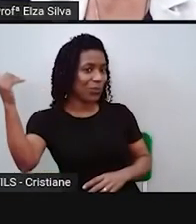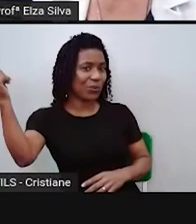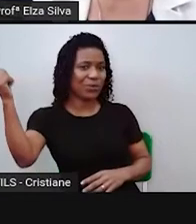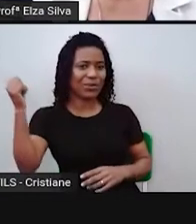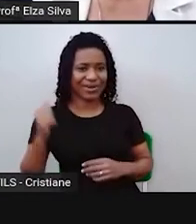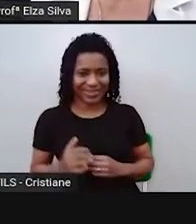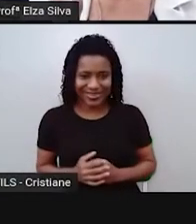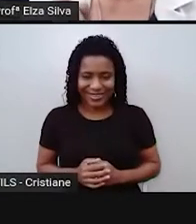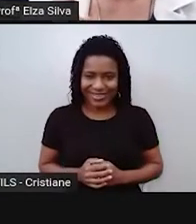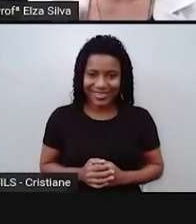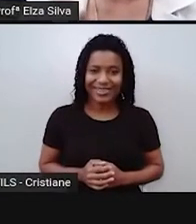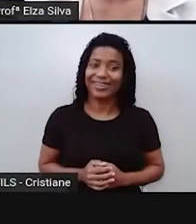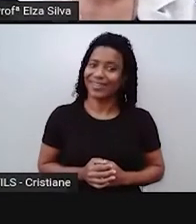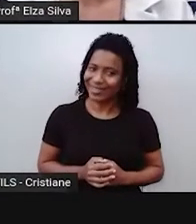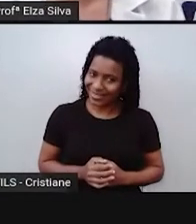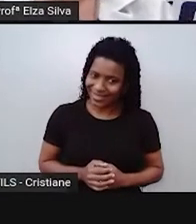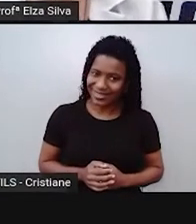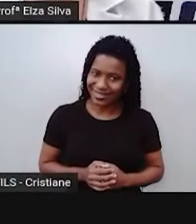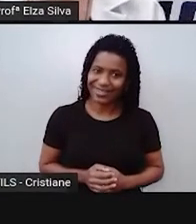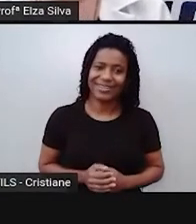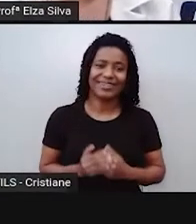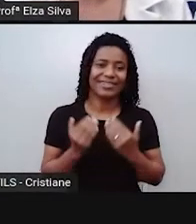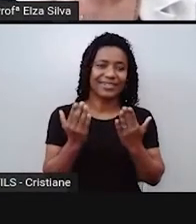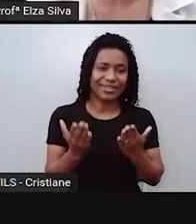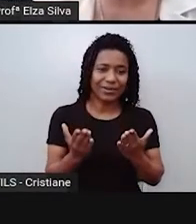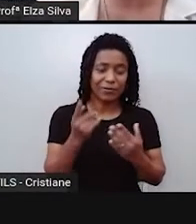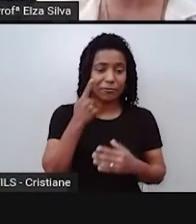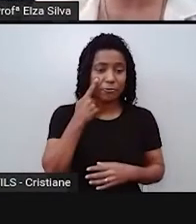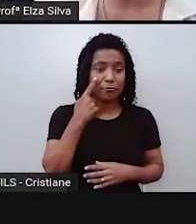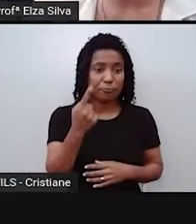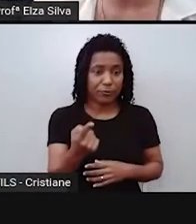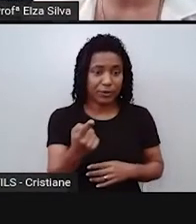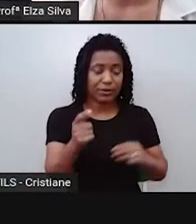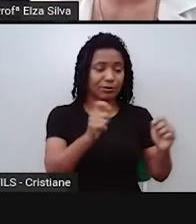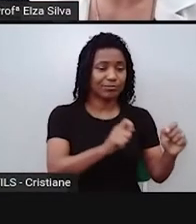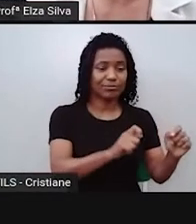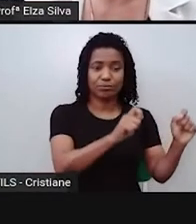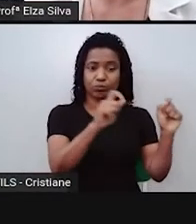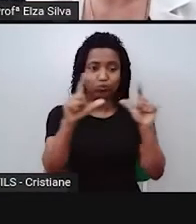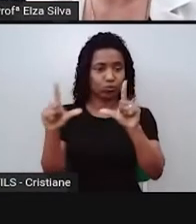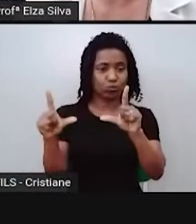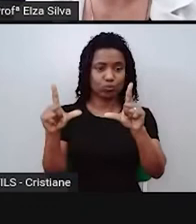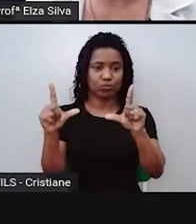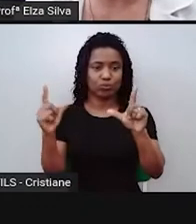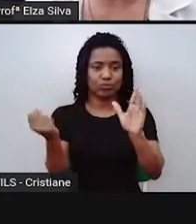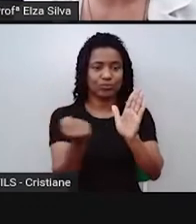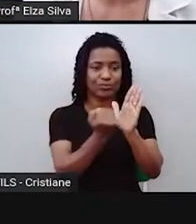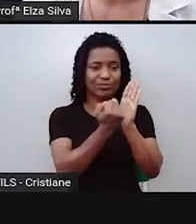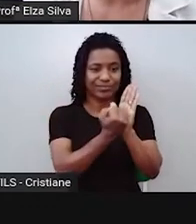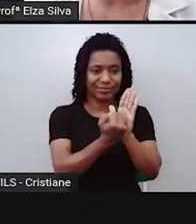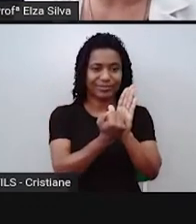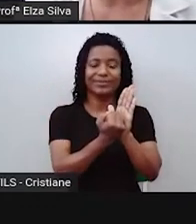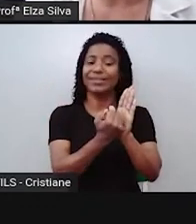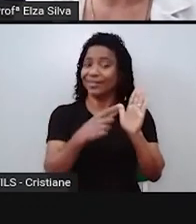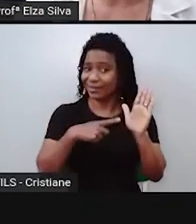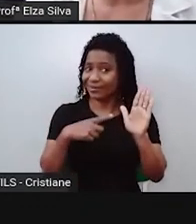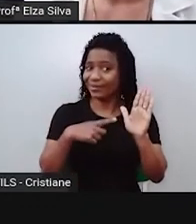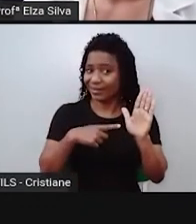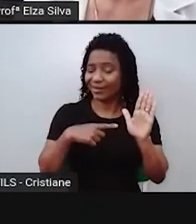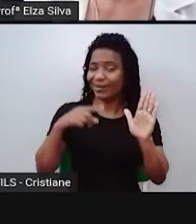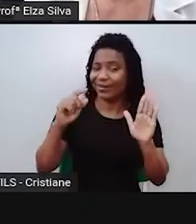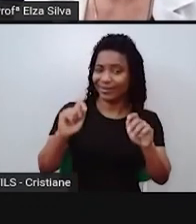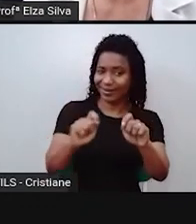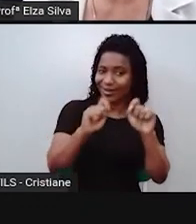que a partir desse slogan foram criados memes políticos.